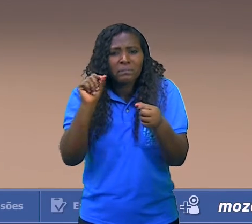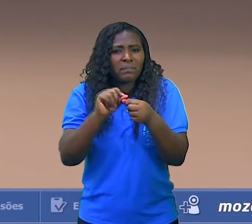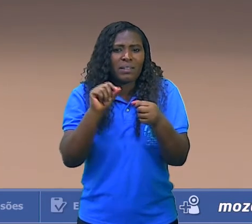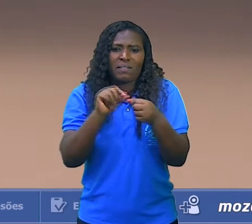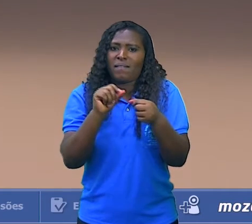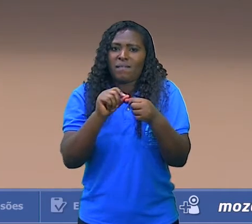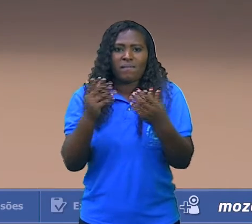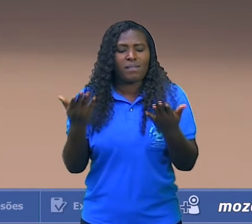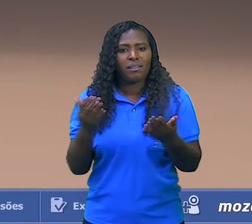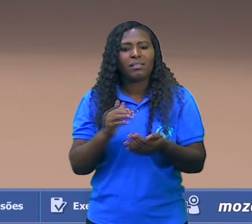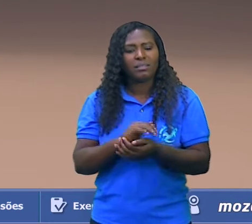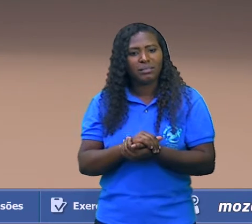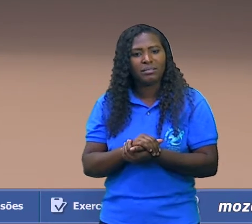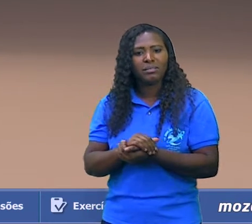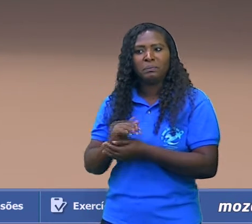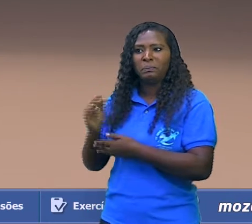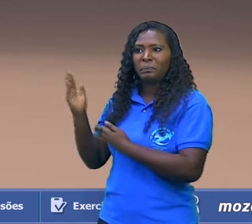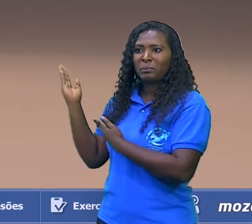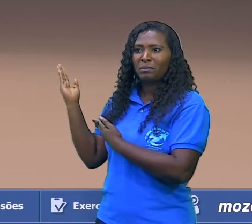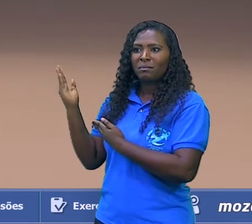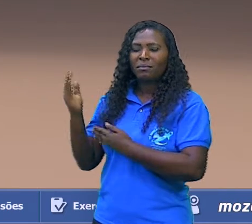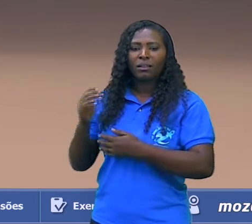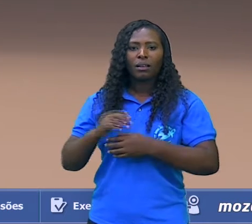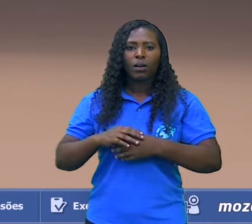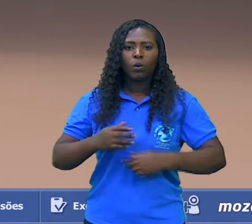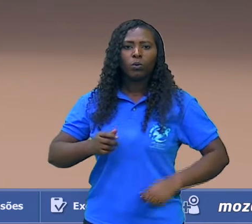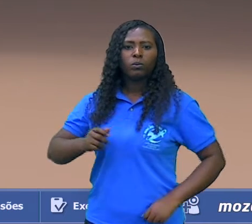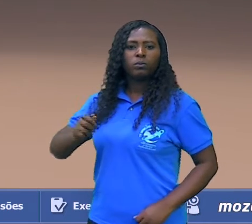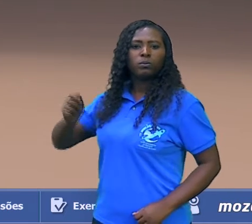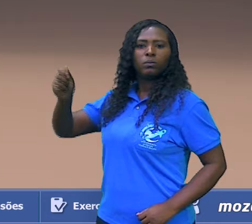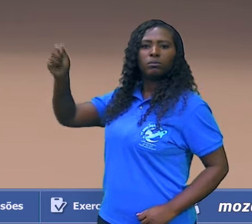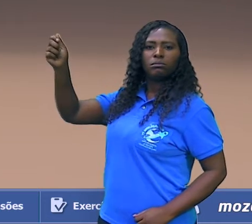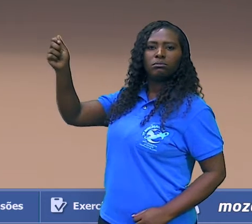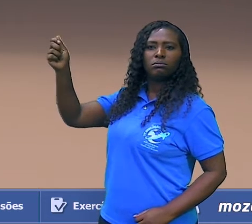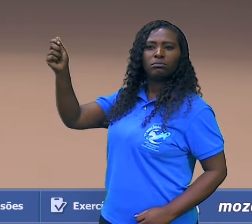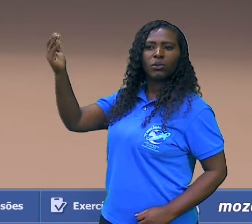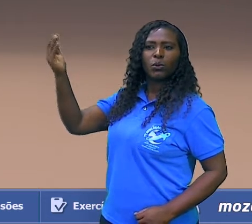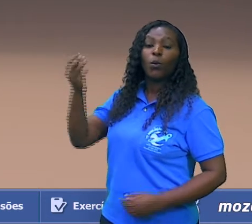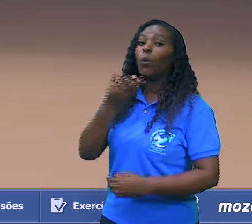musculatura, a estátua de Augusto.